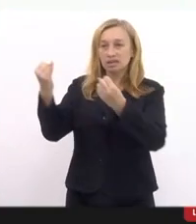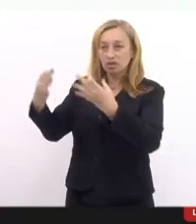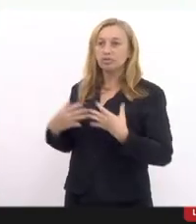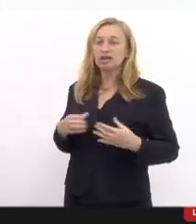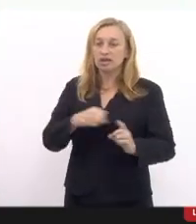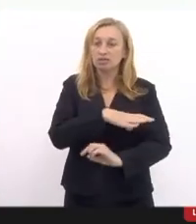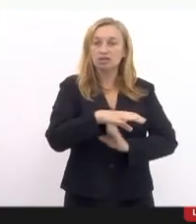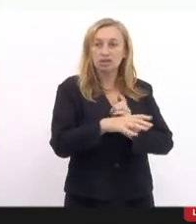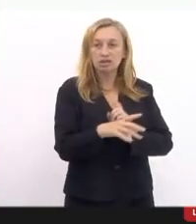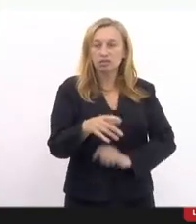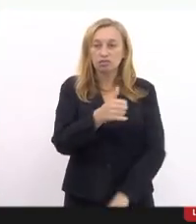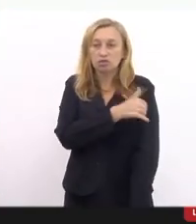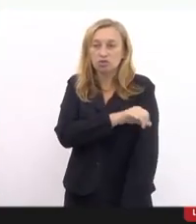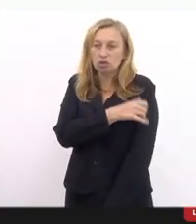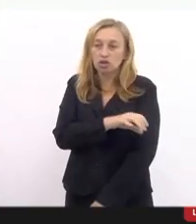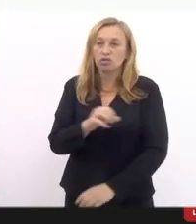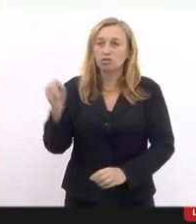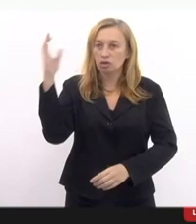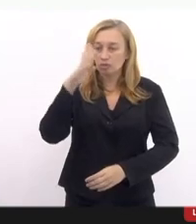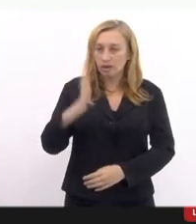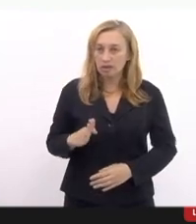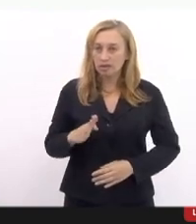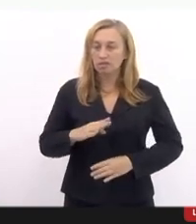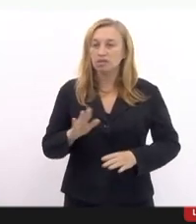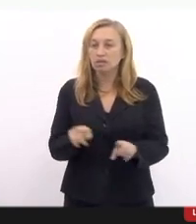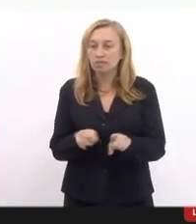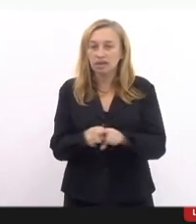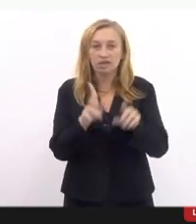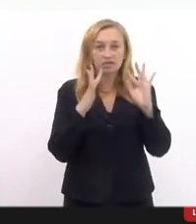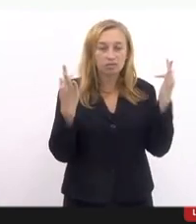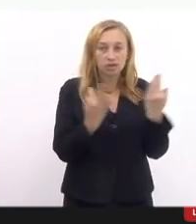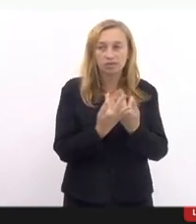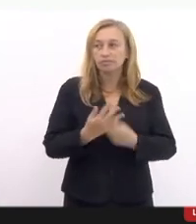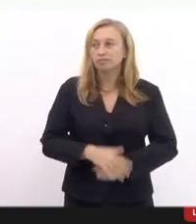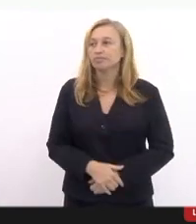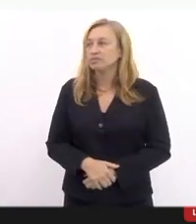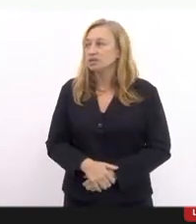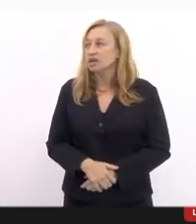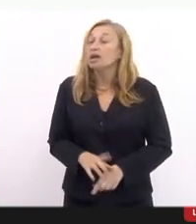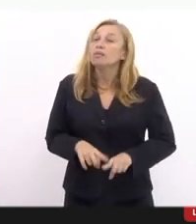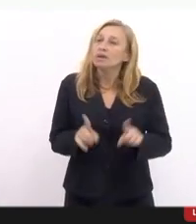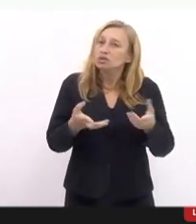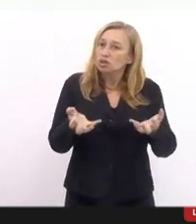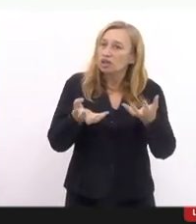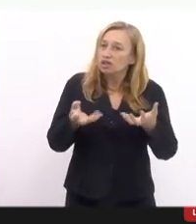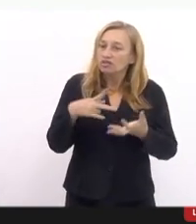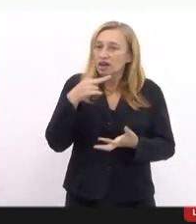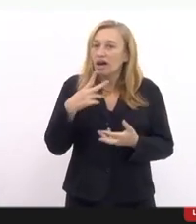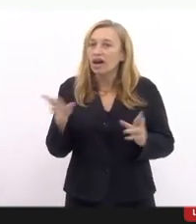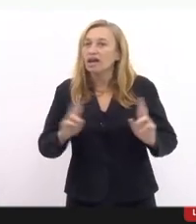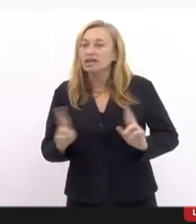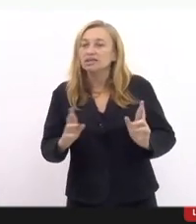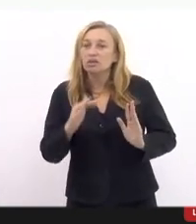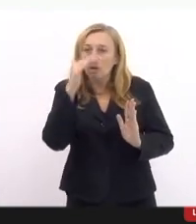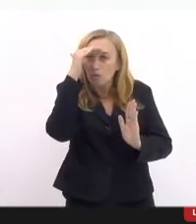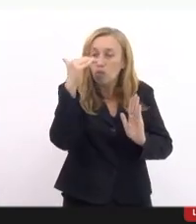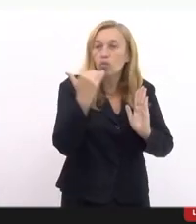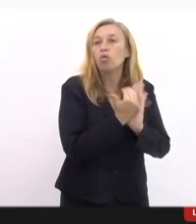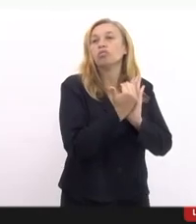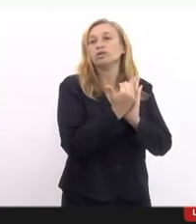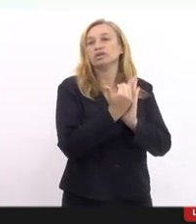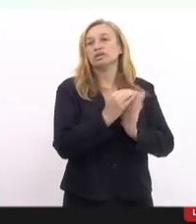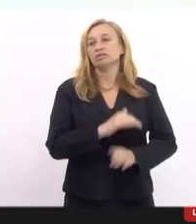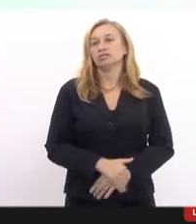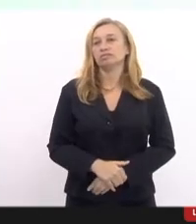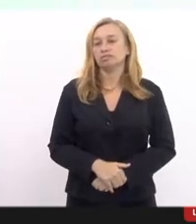do Rio de Janeiro e ao Brasil, além de explicações à família. Mas o que eu queria dizer em relação ao cumpra-se? O que eu quero dizer em relação